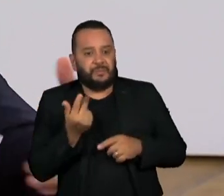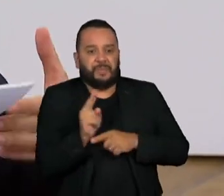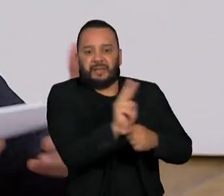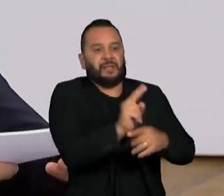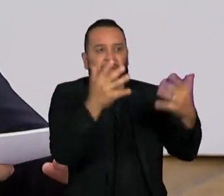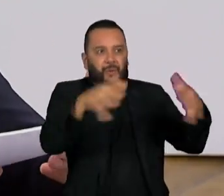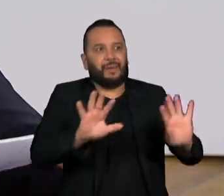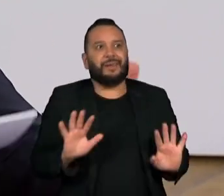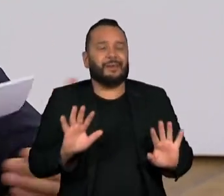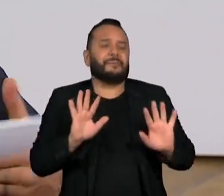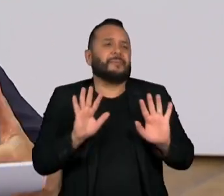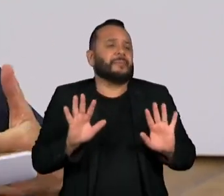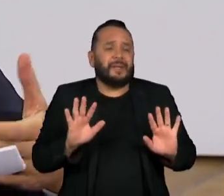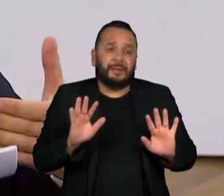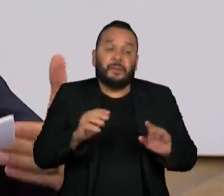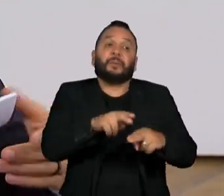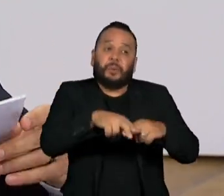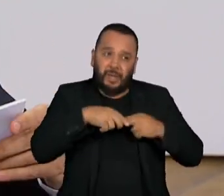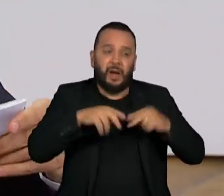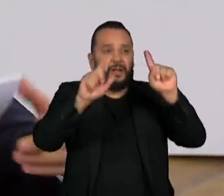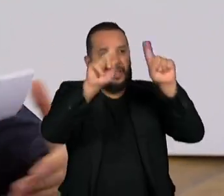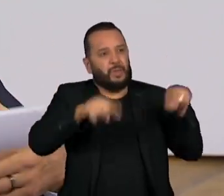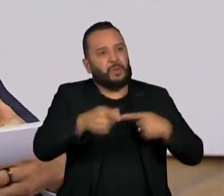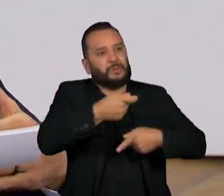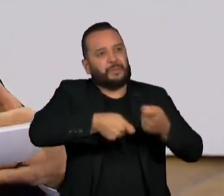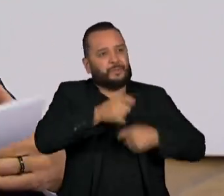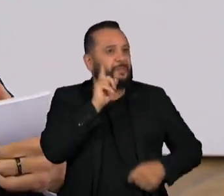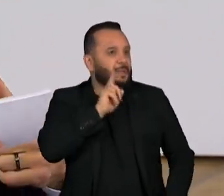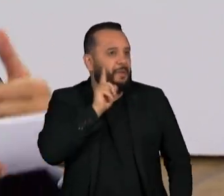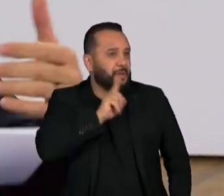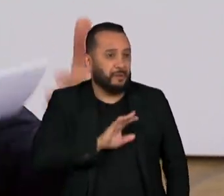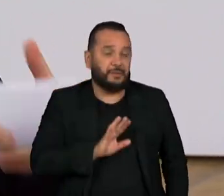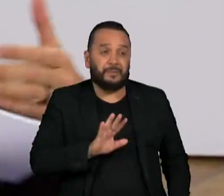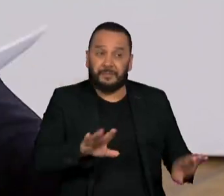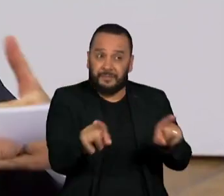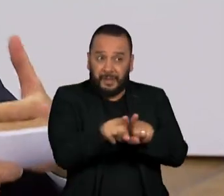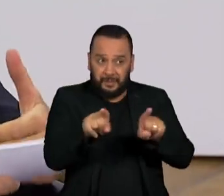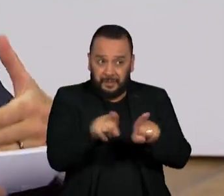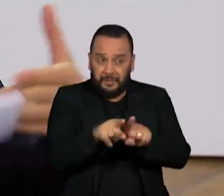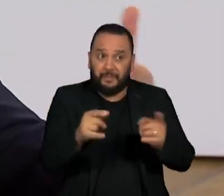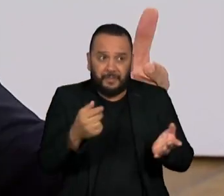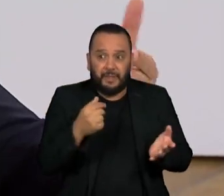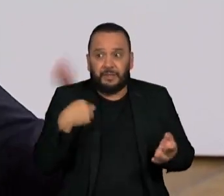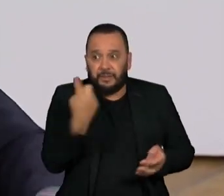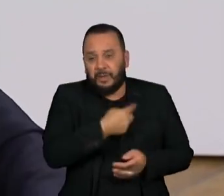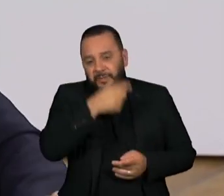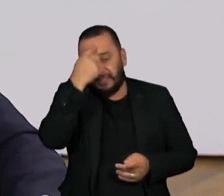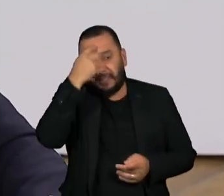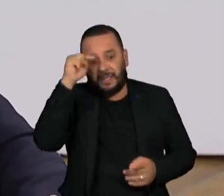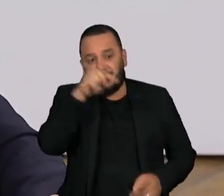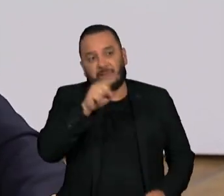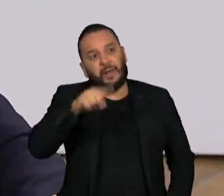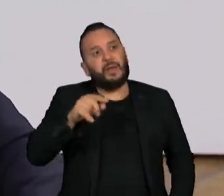grande. Se a gente, em algum momento, olhando os dados de crédito na ponta, entender que isso é um problema, aí a gente tem que ajustar.